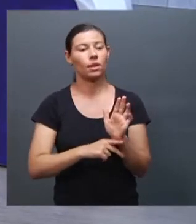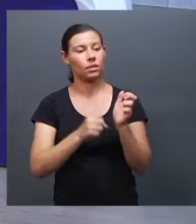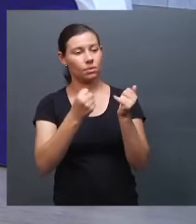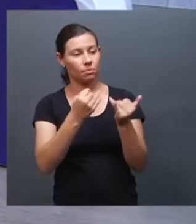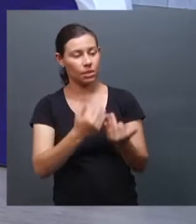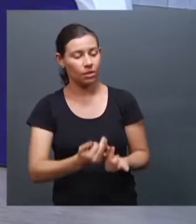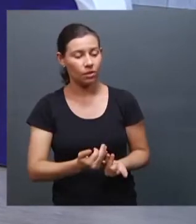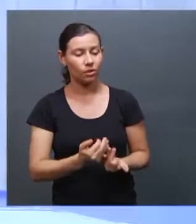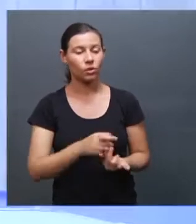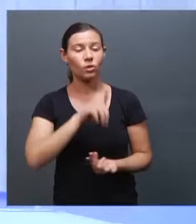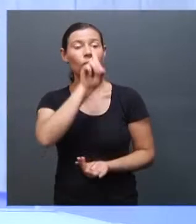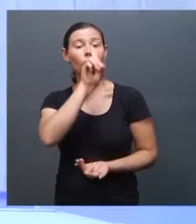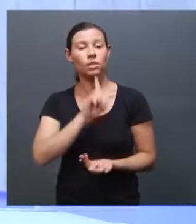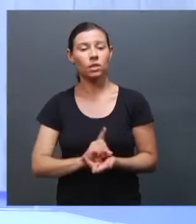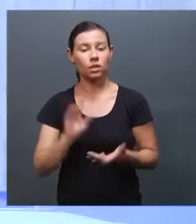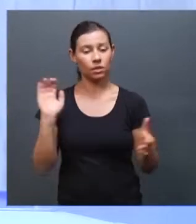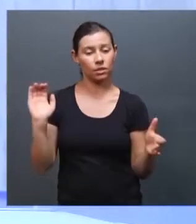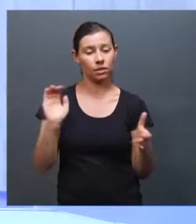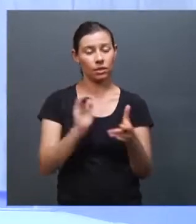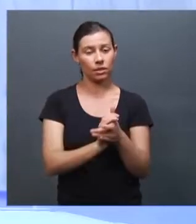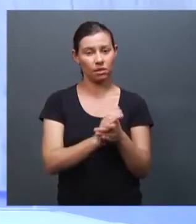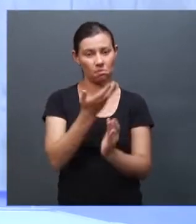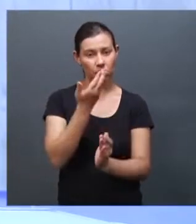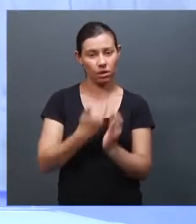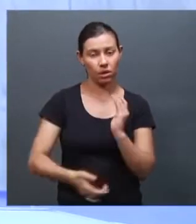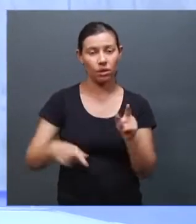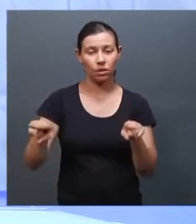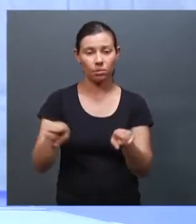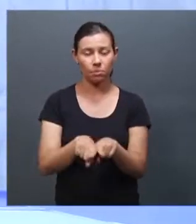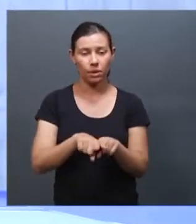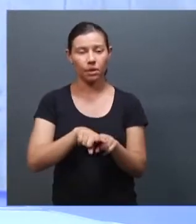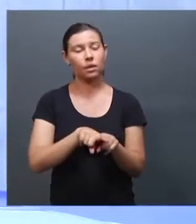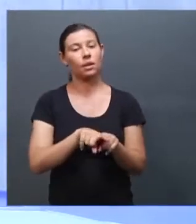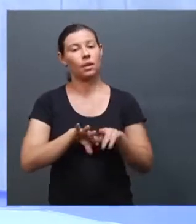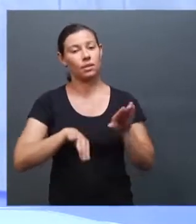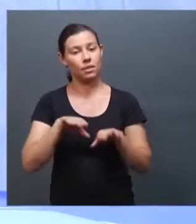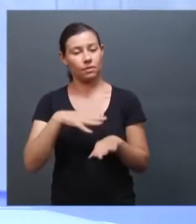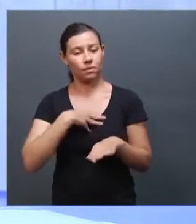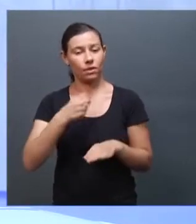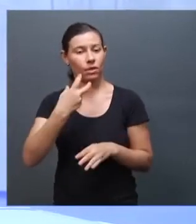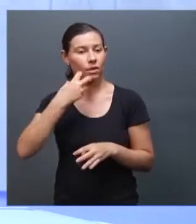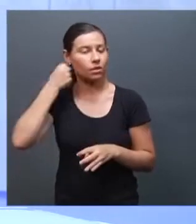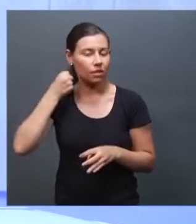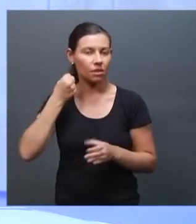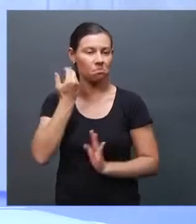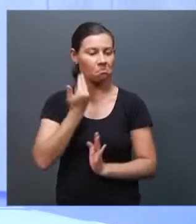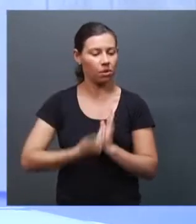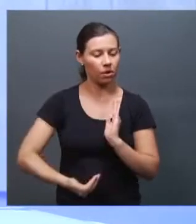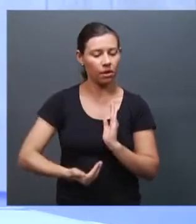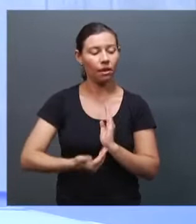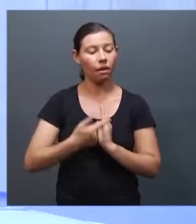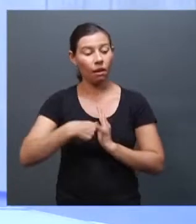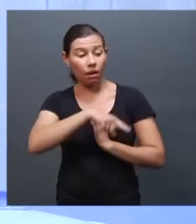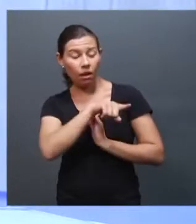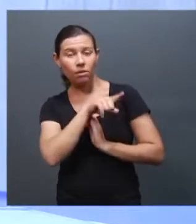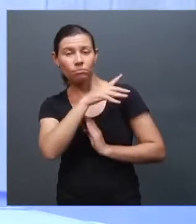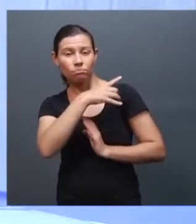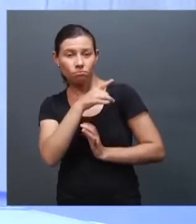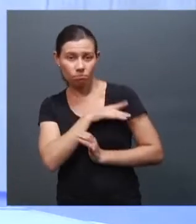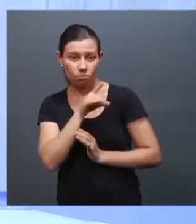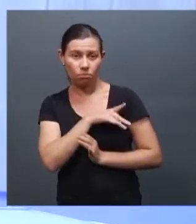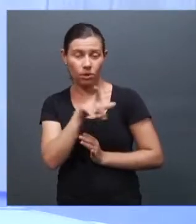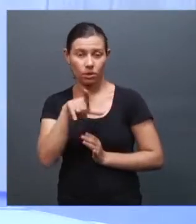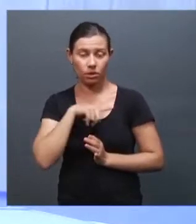de se casar, vai perder o direito de adotar. Eles estão realmente com esse temor. Nós estamos. E, inclusive,